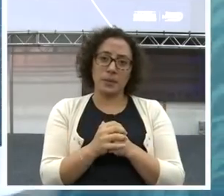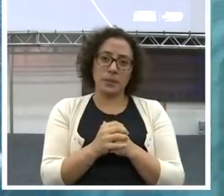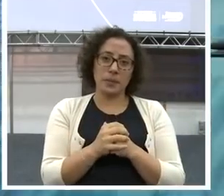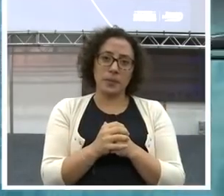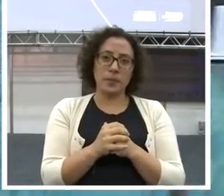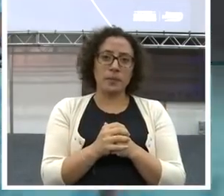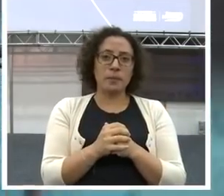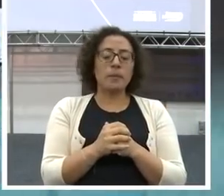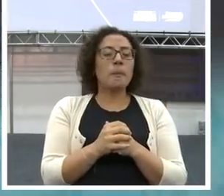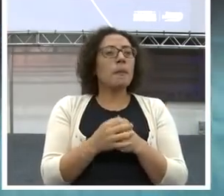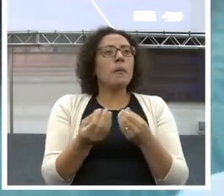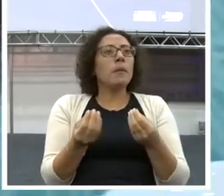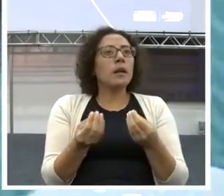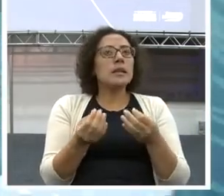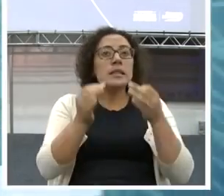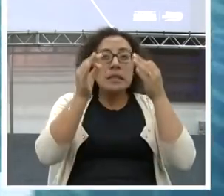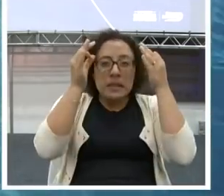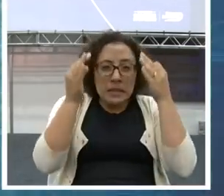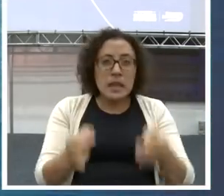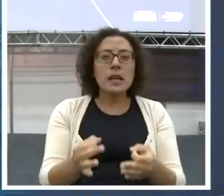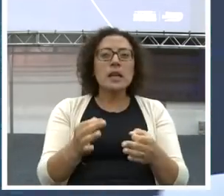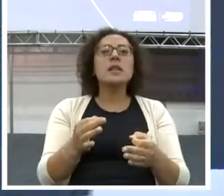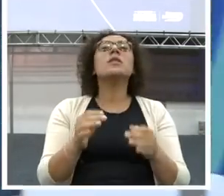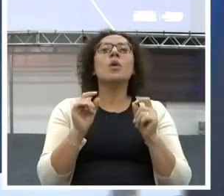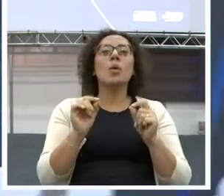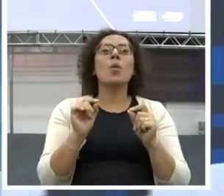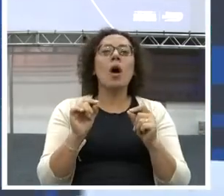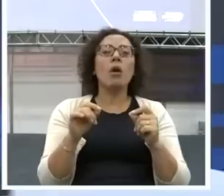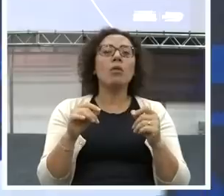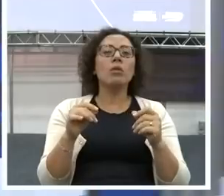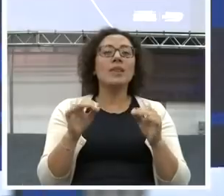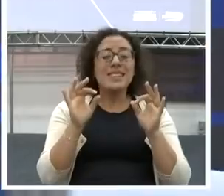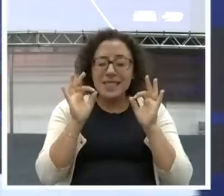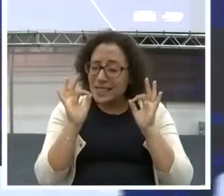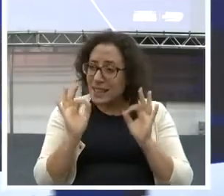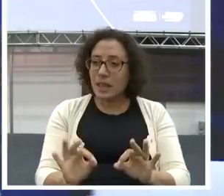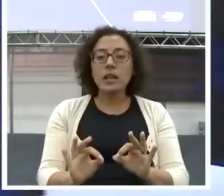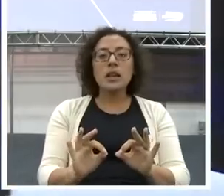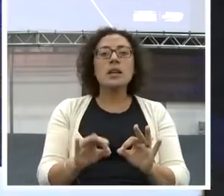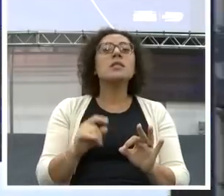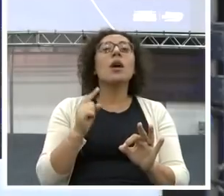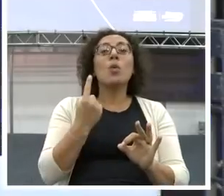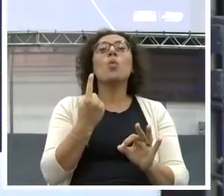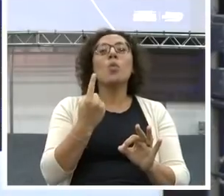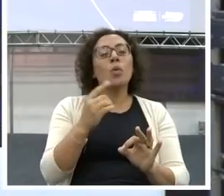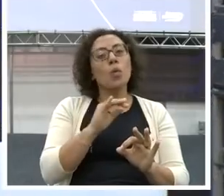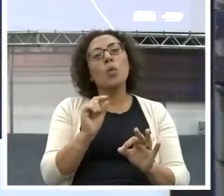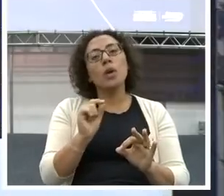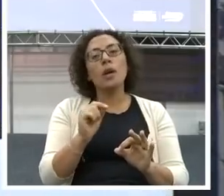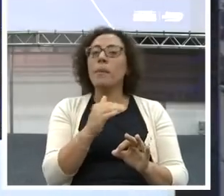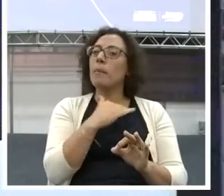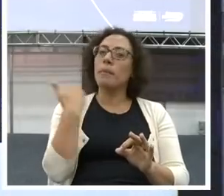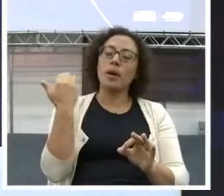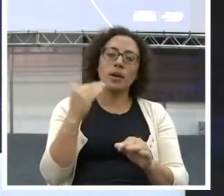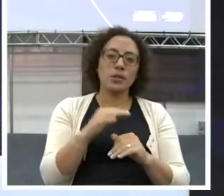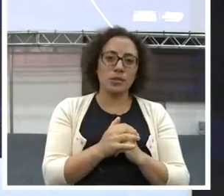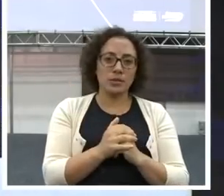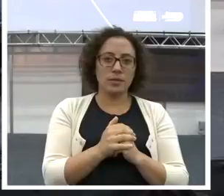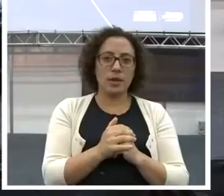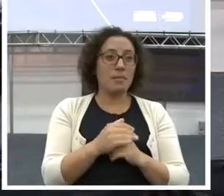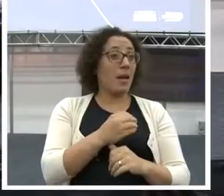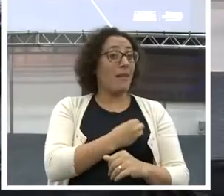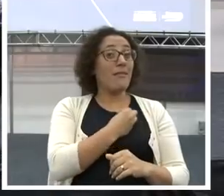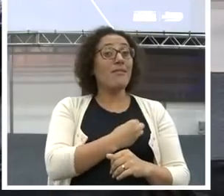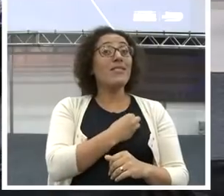Qual a única certeza que a gente tem da vida? Qual? Qual? Eu perguntei